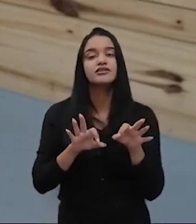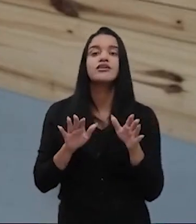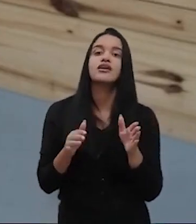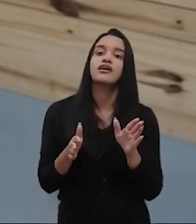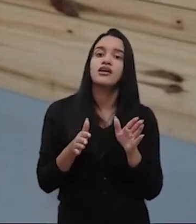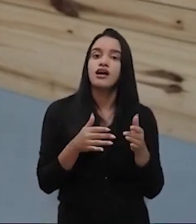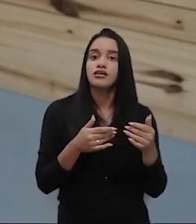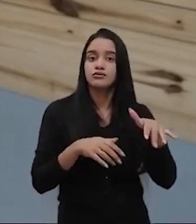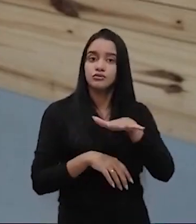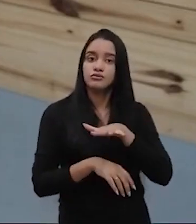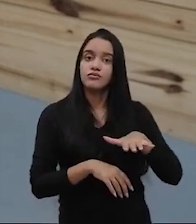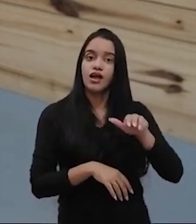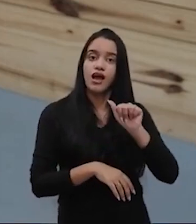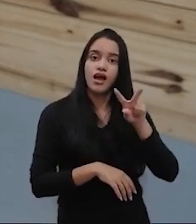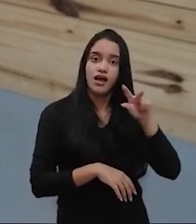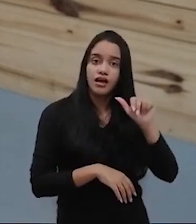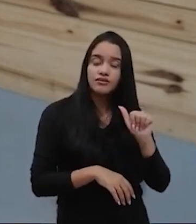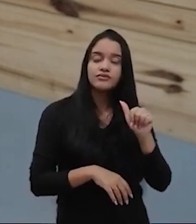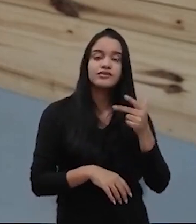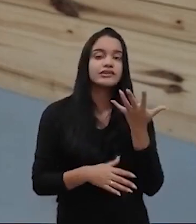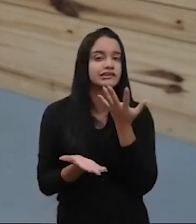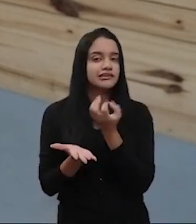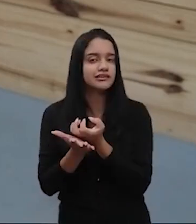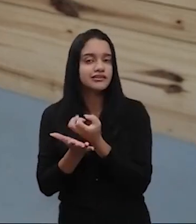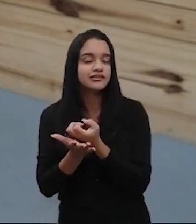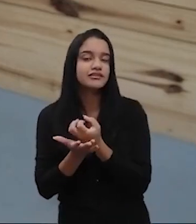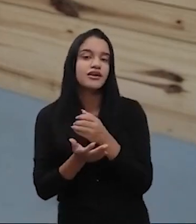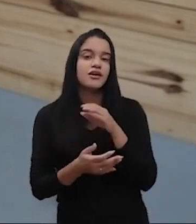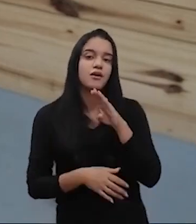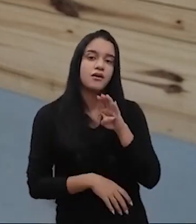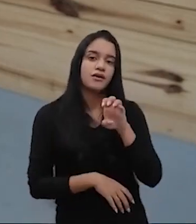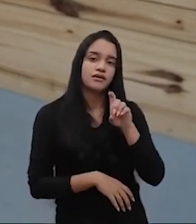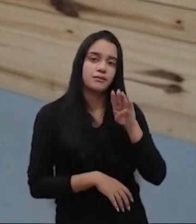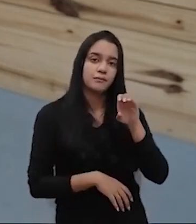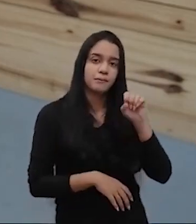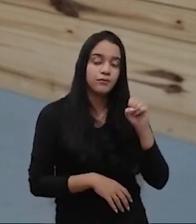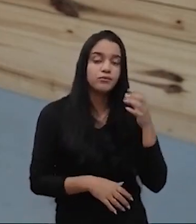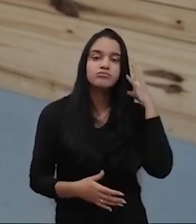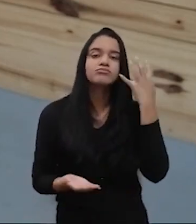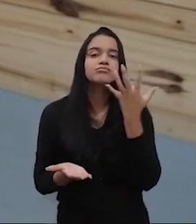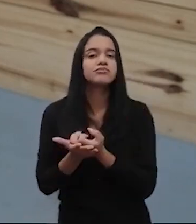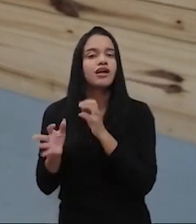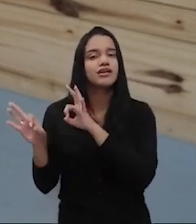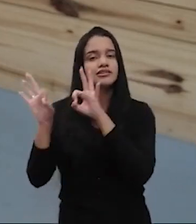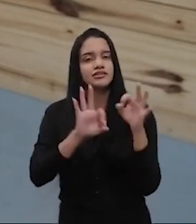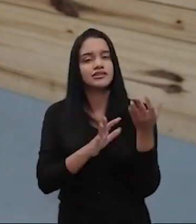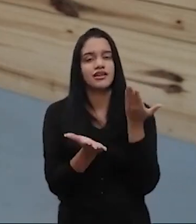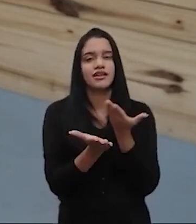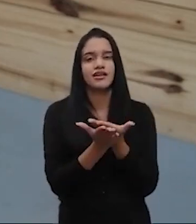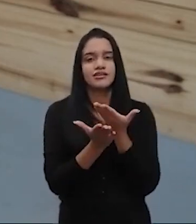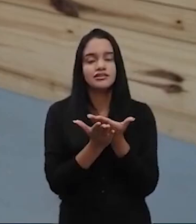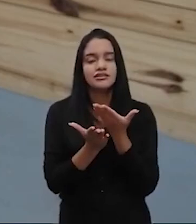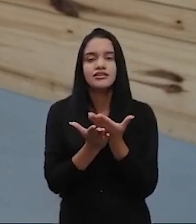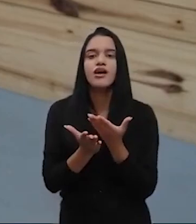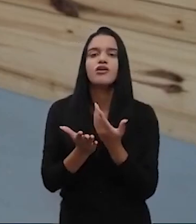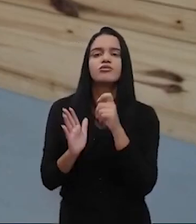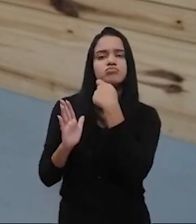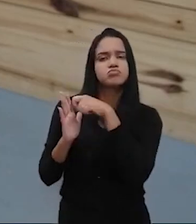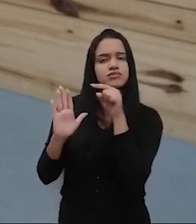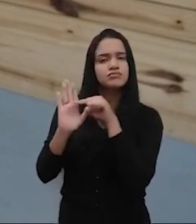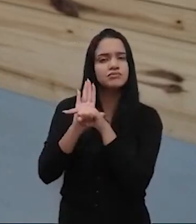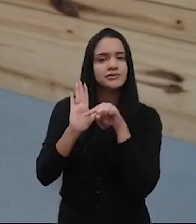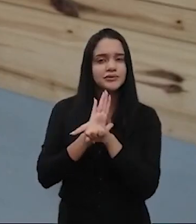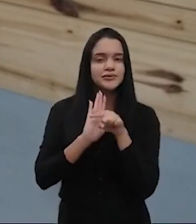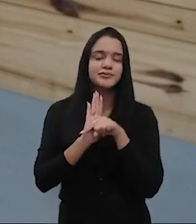AVA, não esqueça de baixar o ebook, de ouvir os podcasts, assistir as aulas, fazer os destaques e responder as